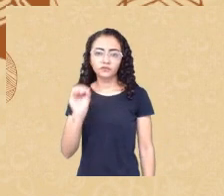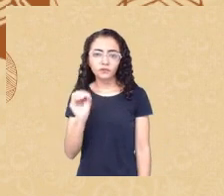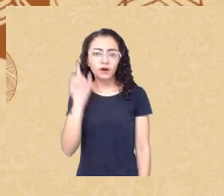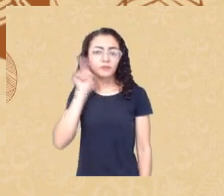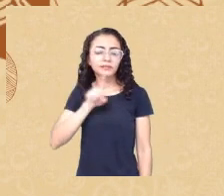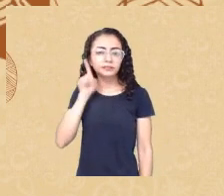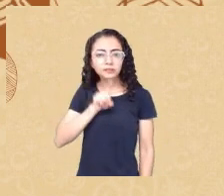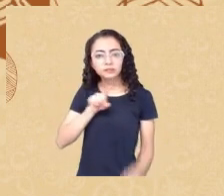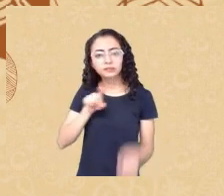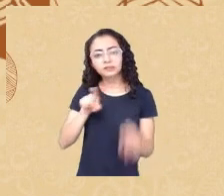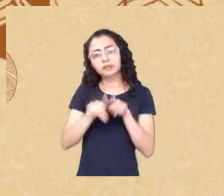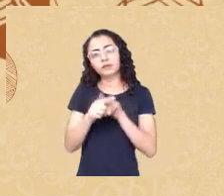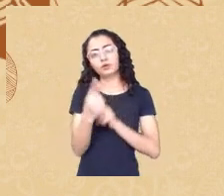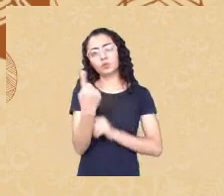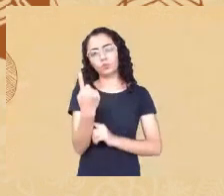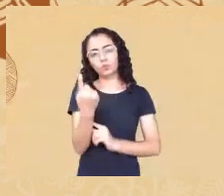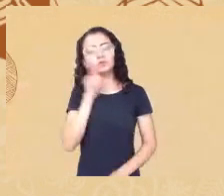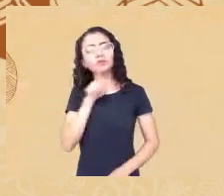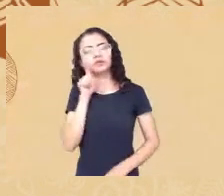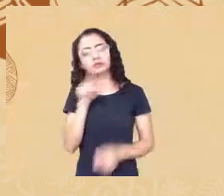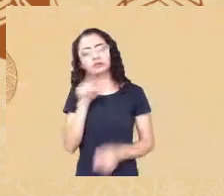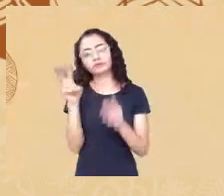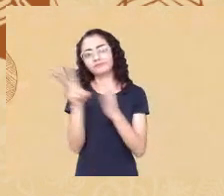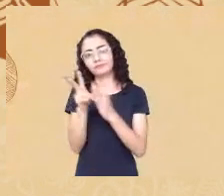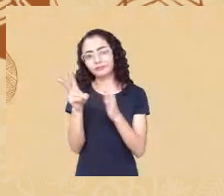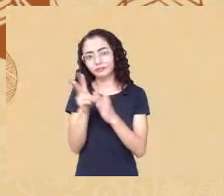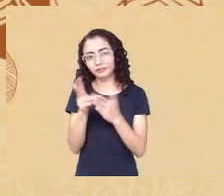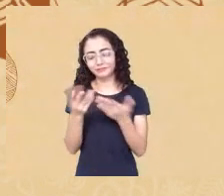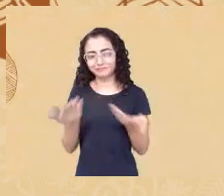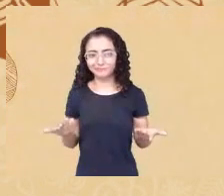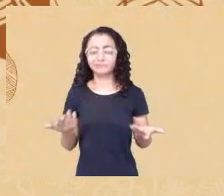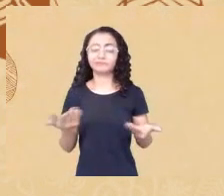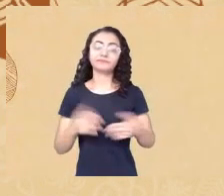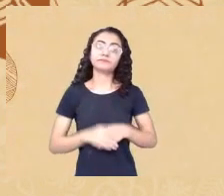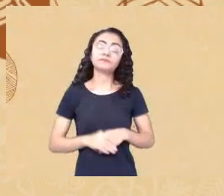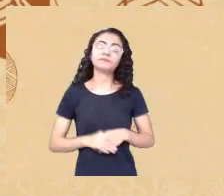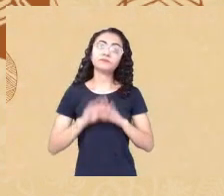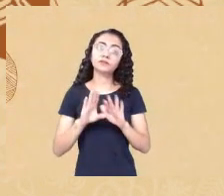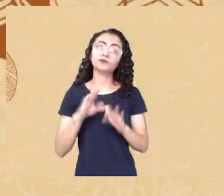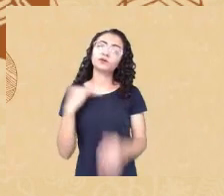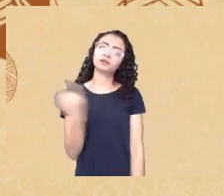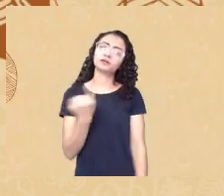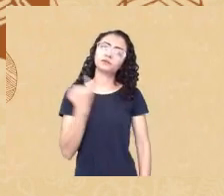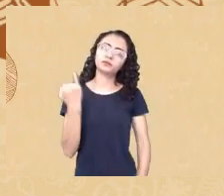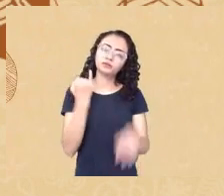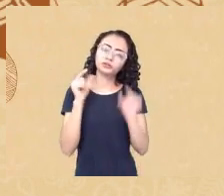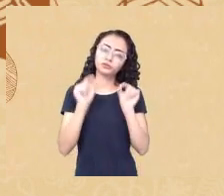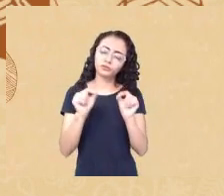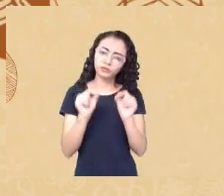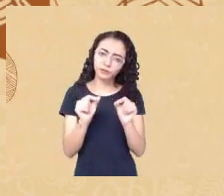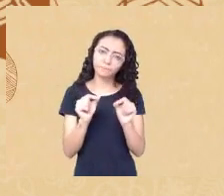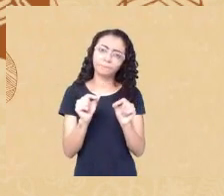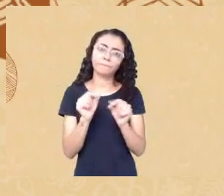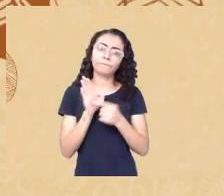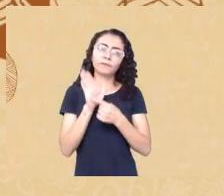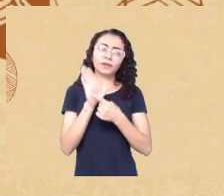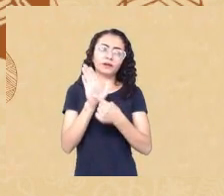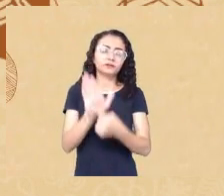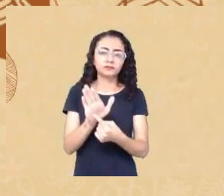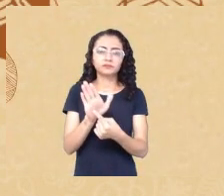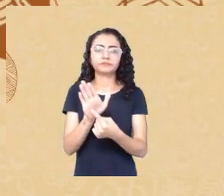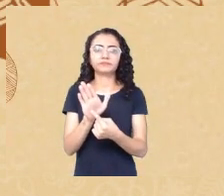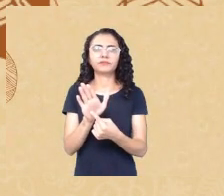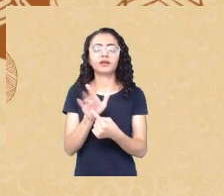mais só que acho que é importante trazer para vocês as palavras explícitas de Thurman na ocasião então ele disse em